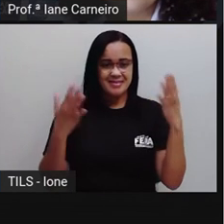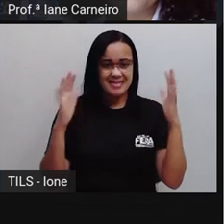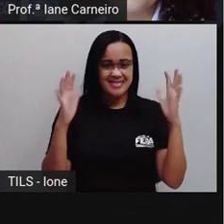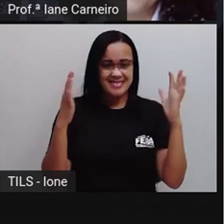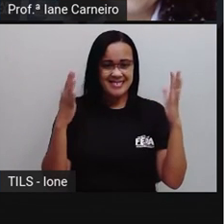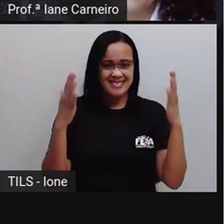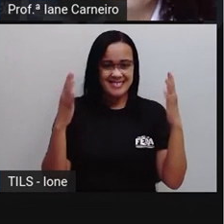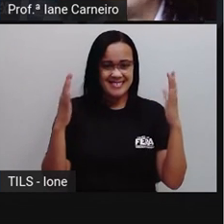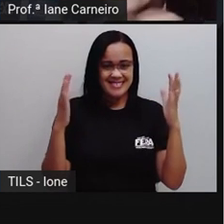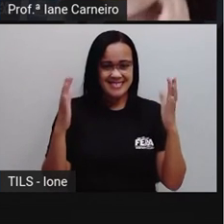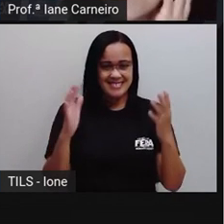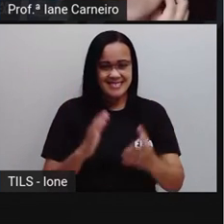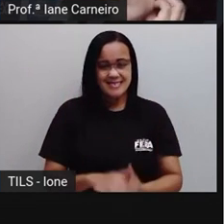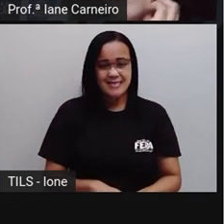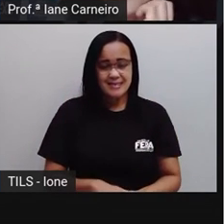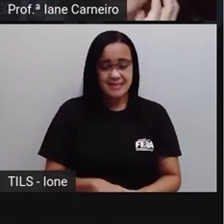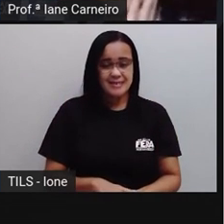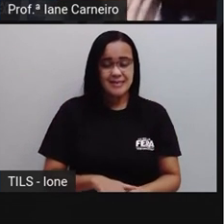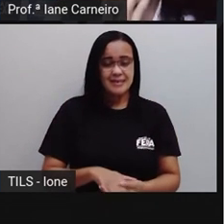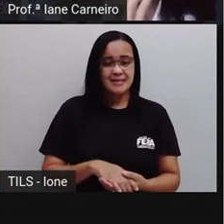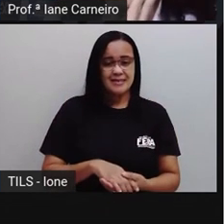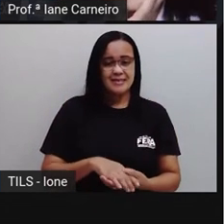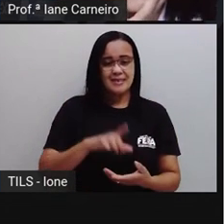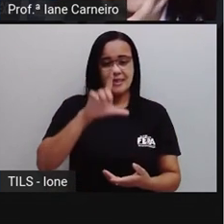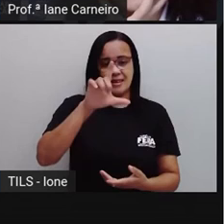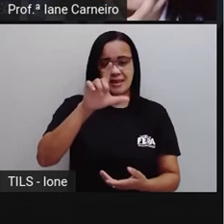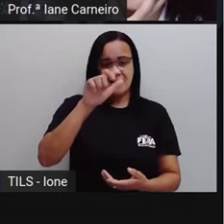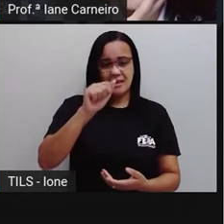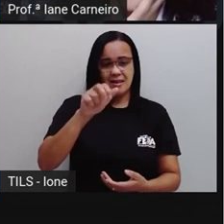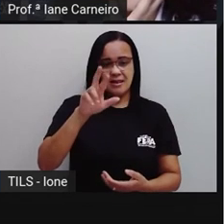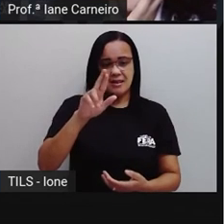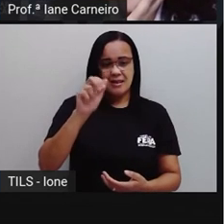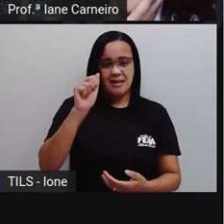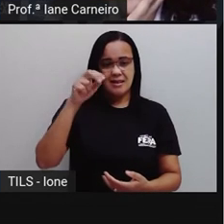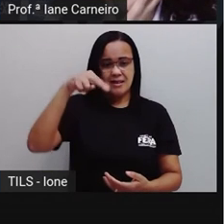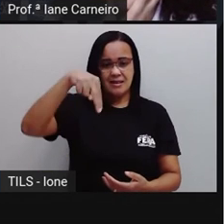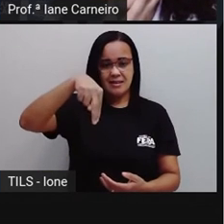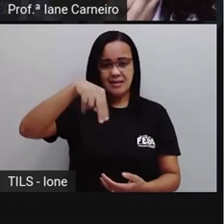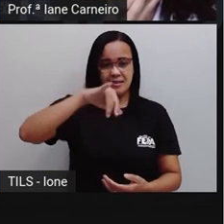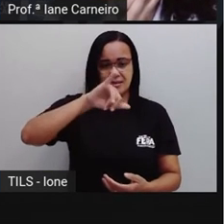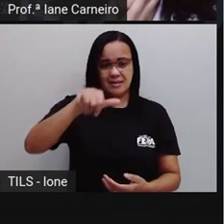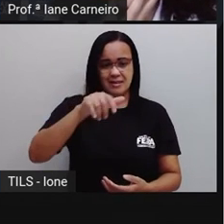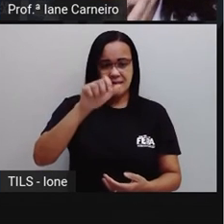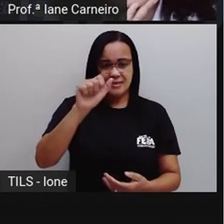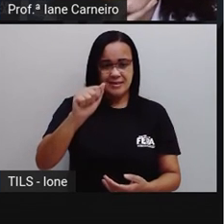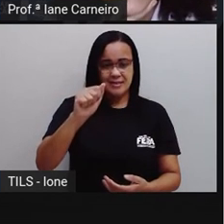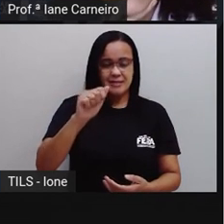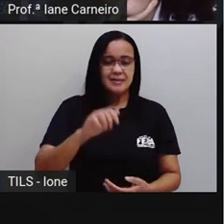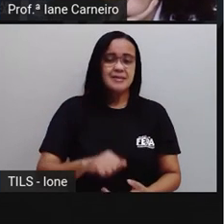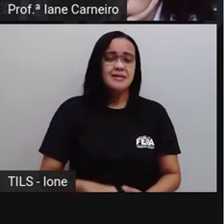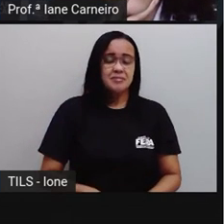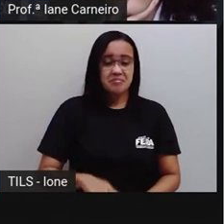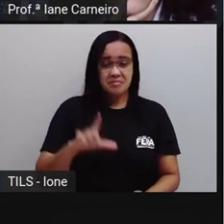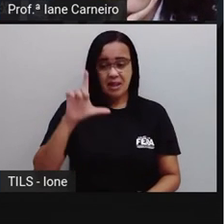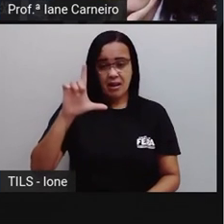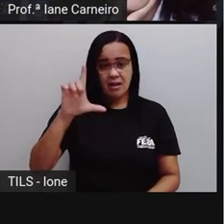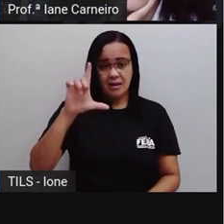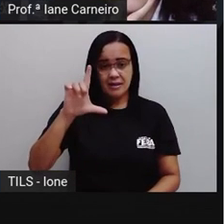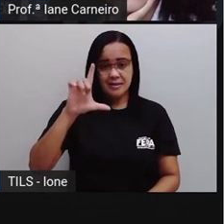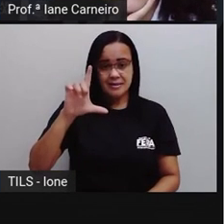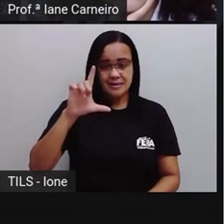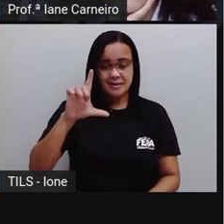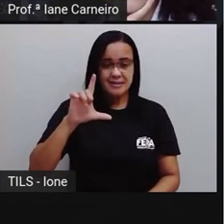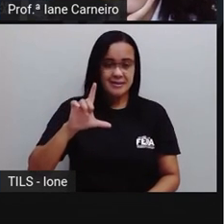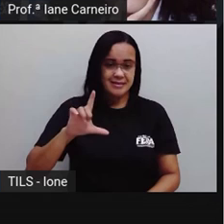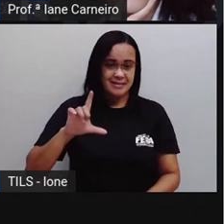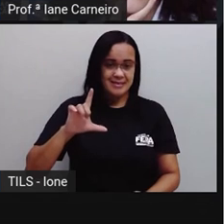Isso. Próximo, Que letra é essa vocês lembram? A letra inicial aqui é a letra Lê, tá bom? Então